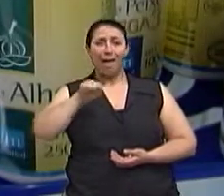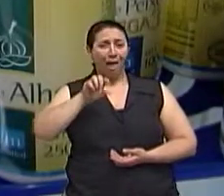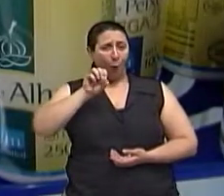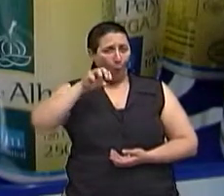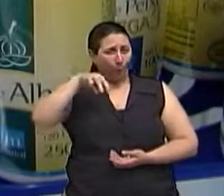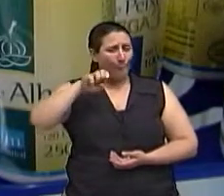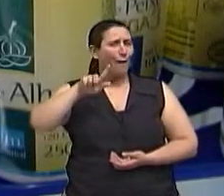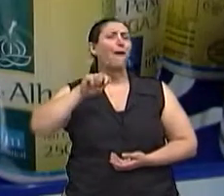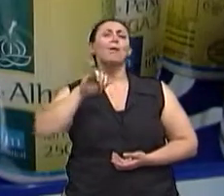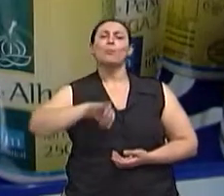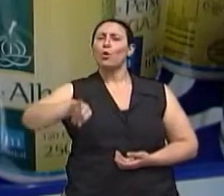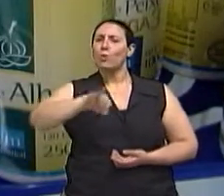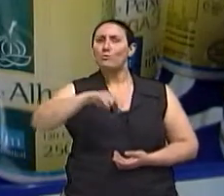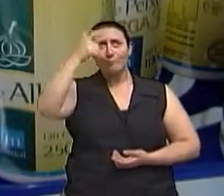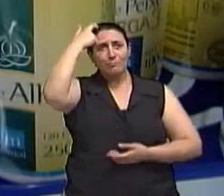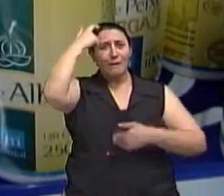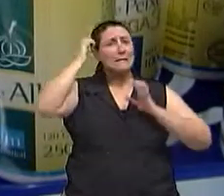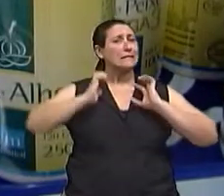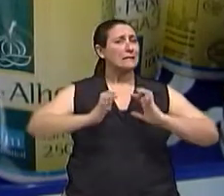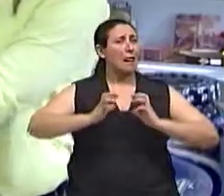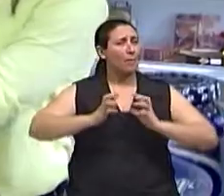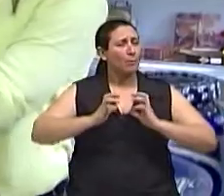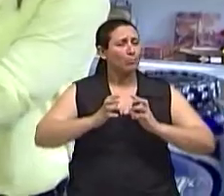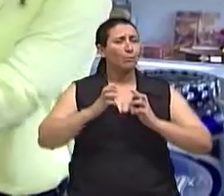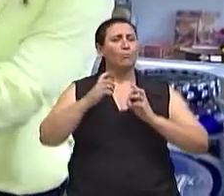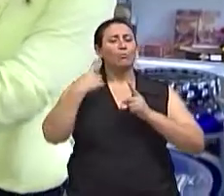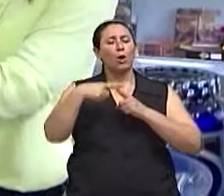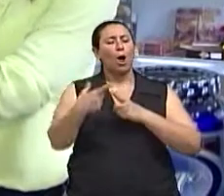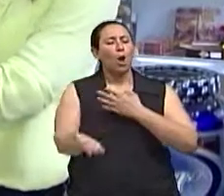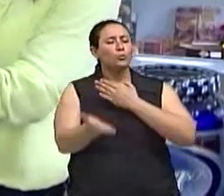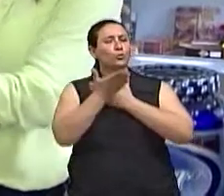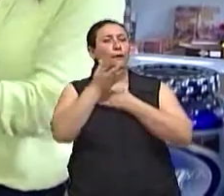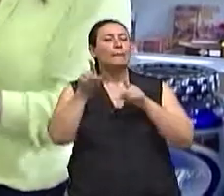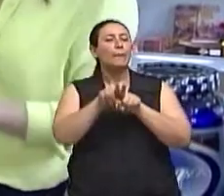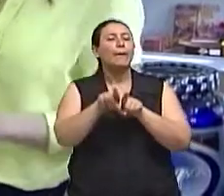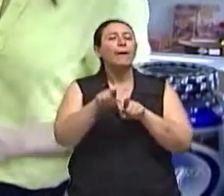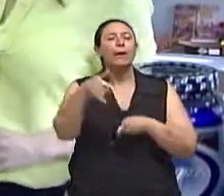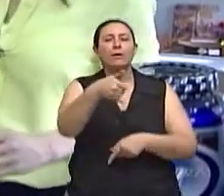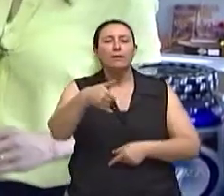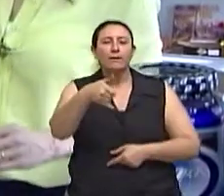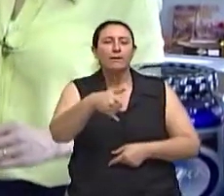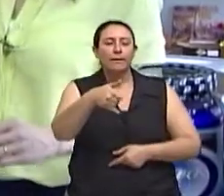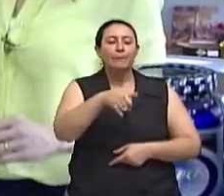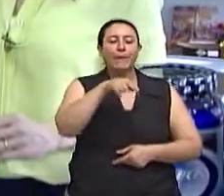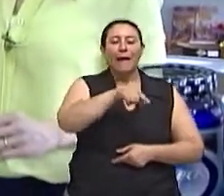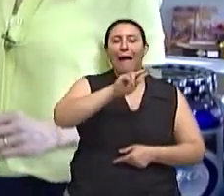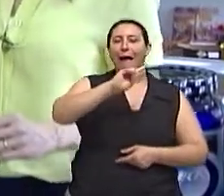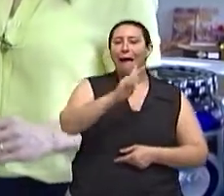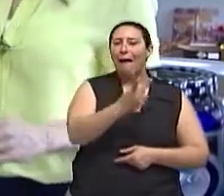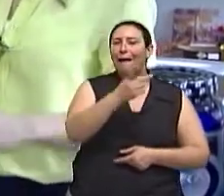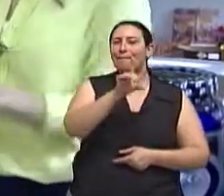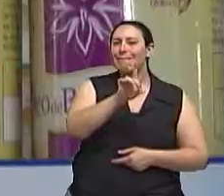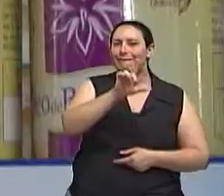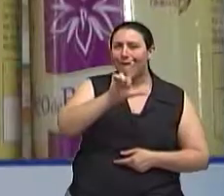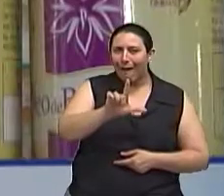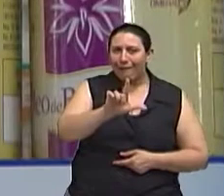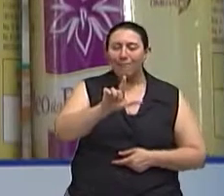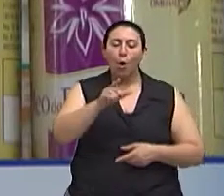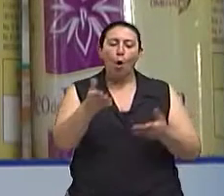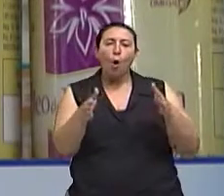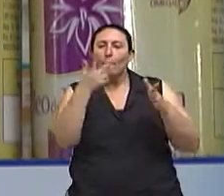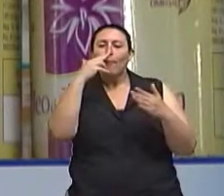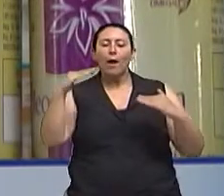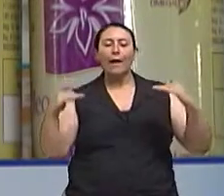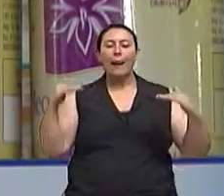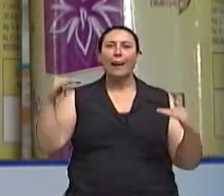cerebral e também para modular a colesterol, LDL e HDL. Temos também o suplemento de